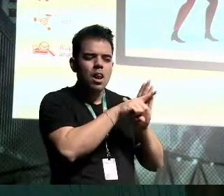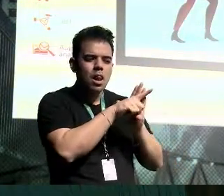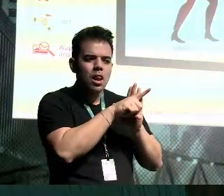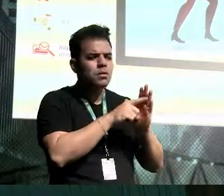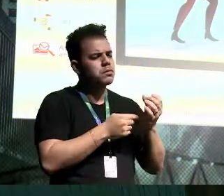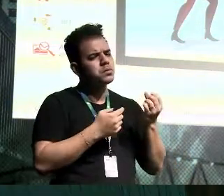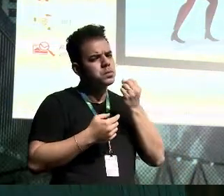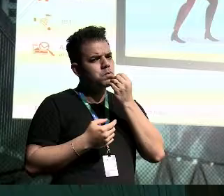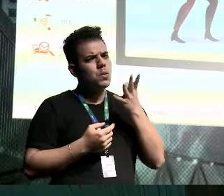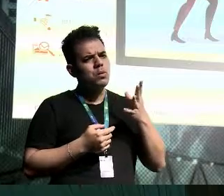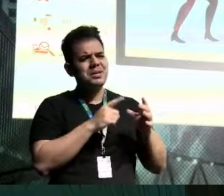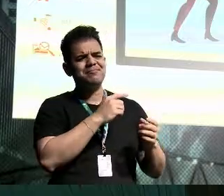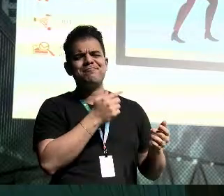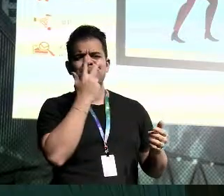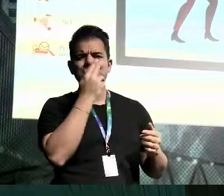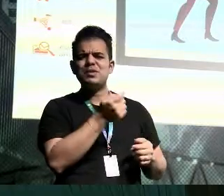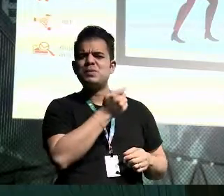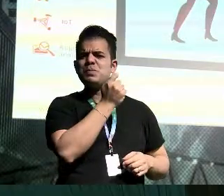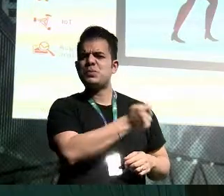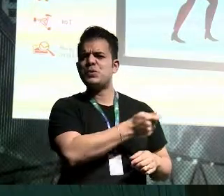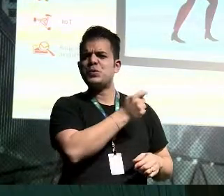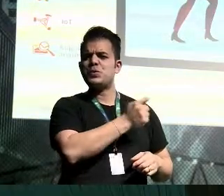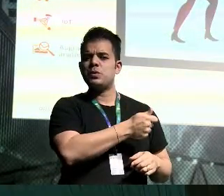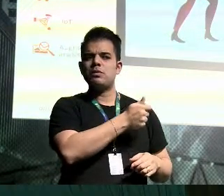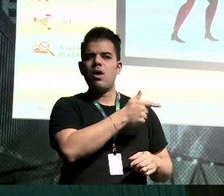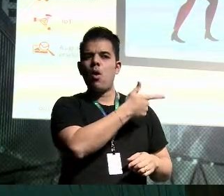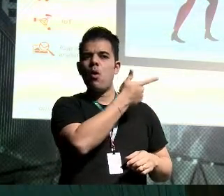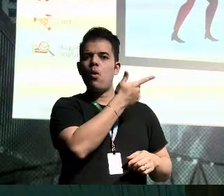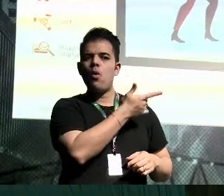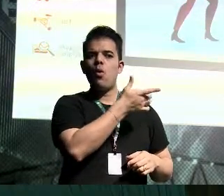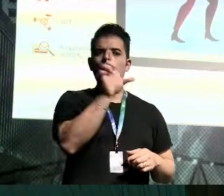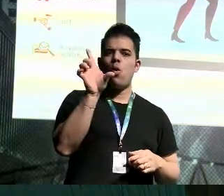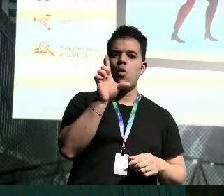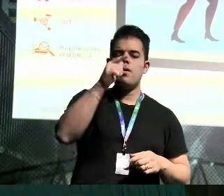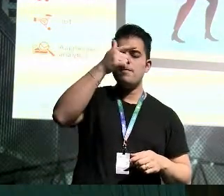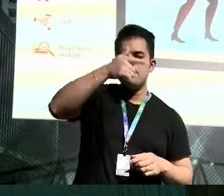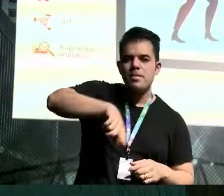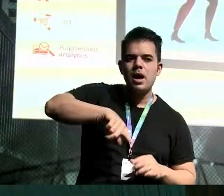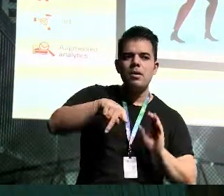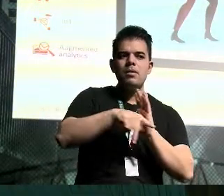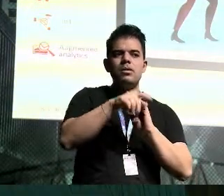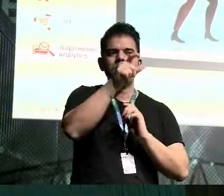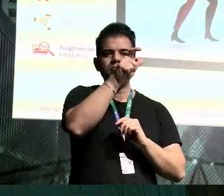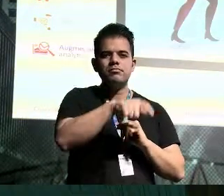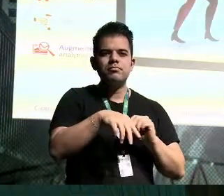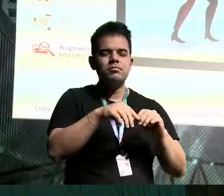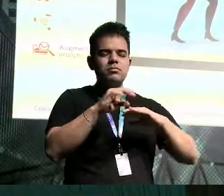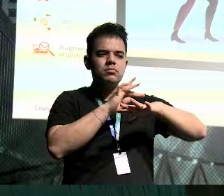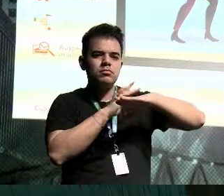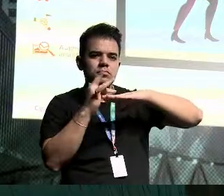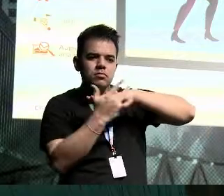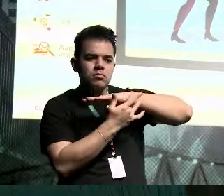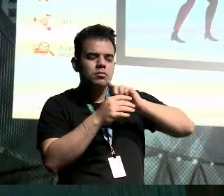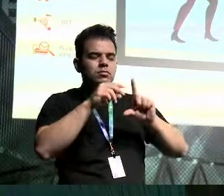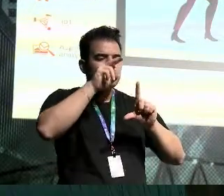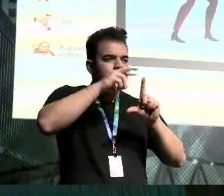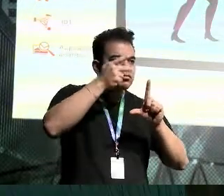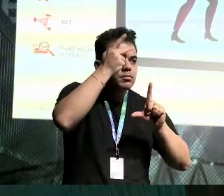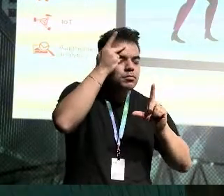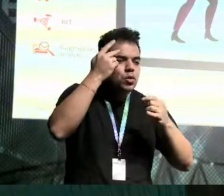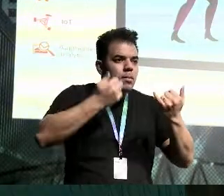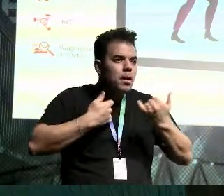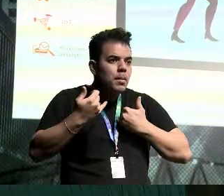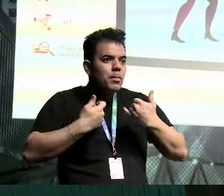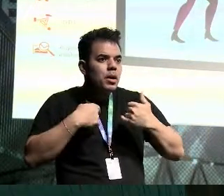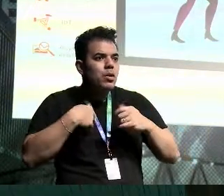é bom. mas é pouco. Você tem que ter também uma questão do tipo, eu quero analisar as mídias sociais, o que as pessoas estão falando